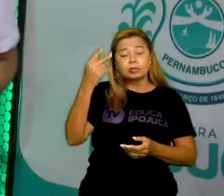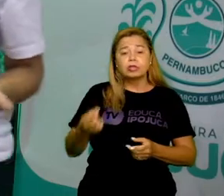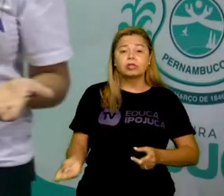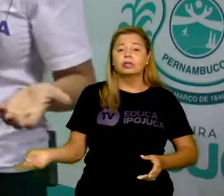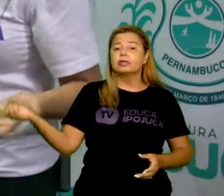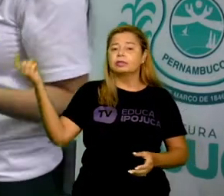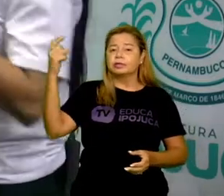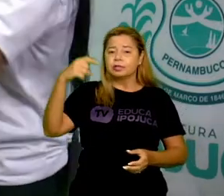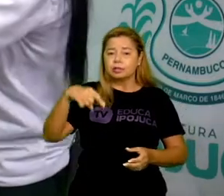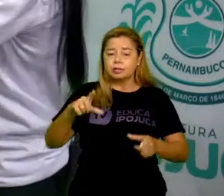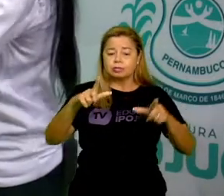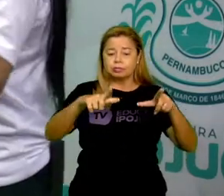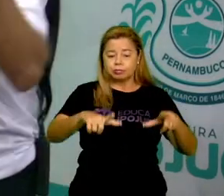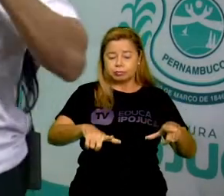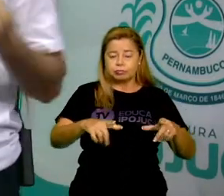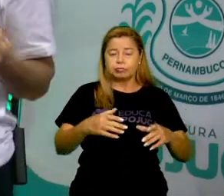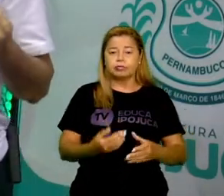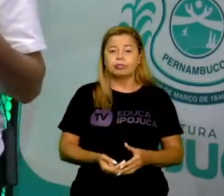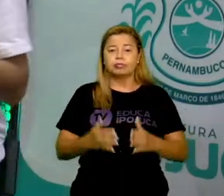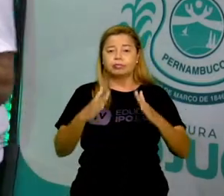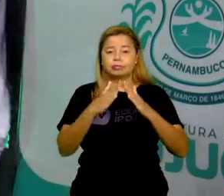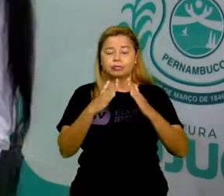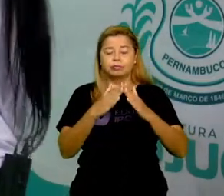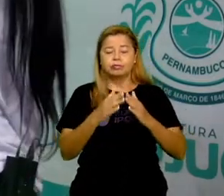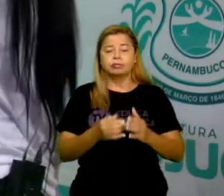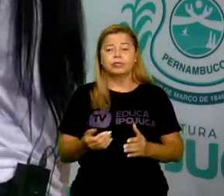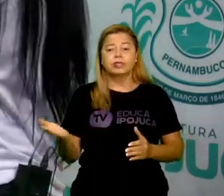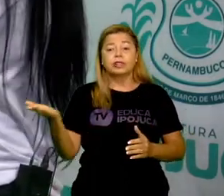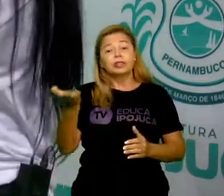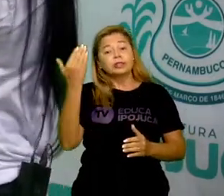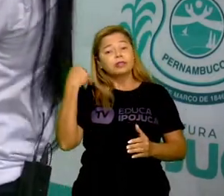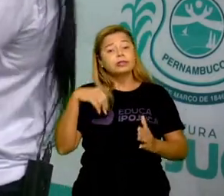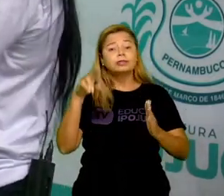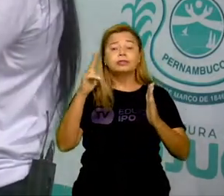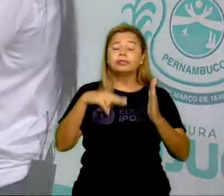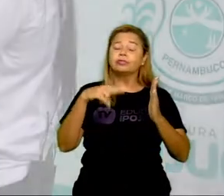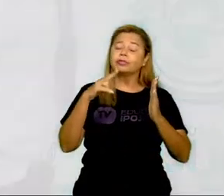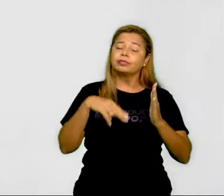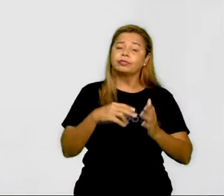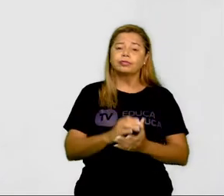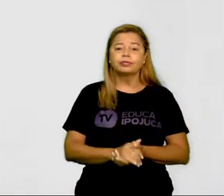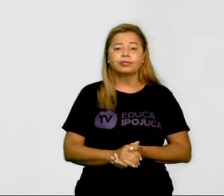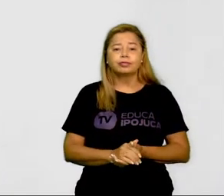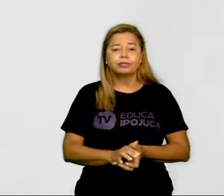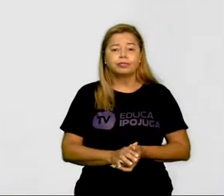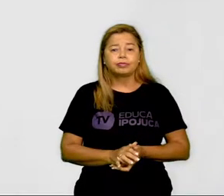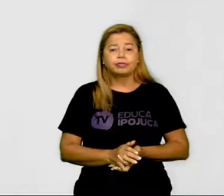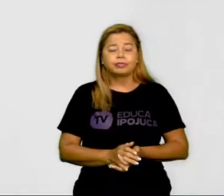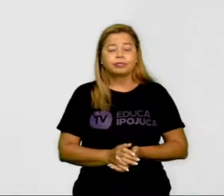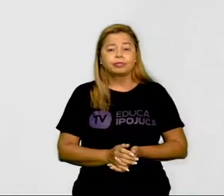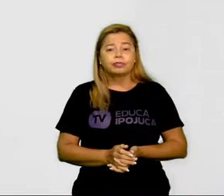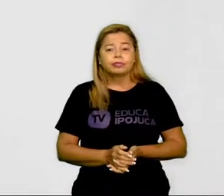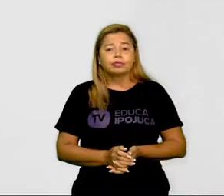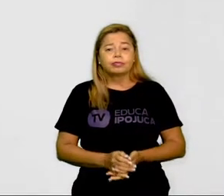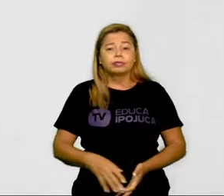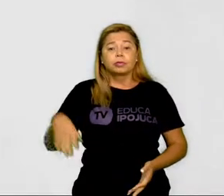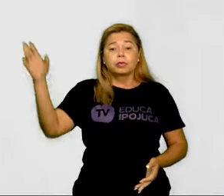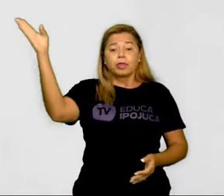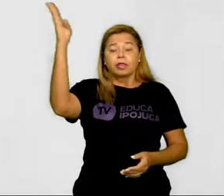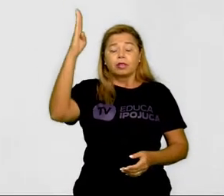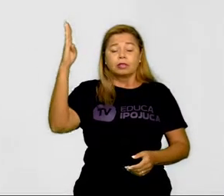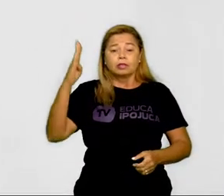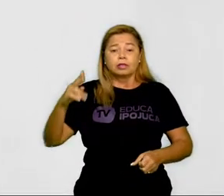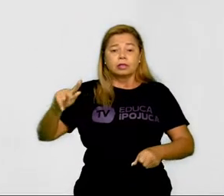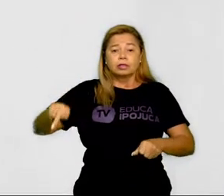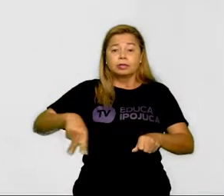naquele lugar. Vamos ler aqui? O Brasil, o Brasil é um país